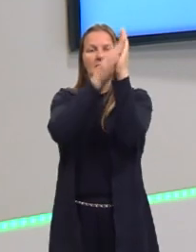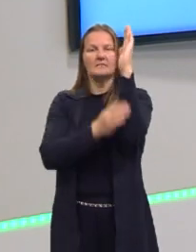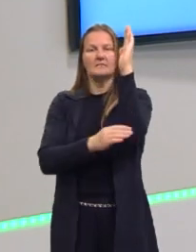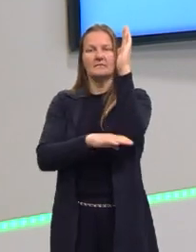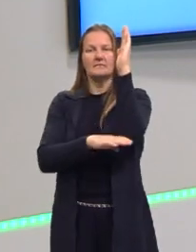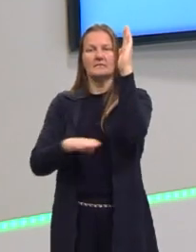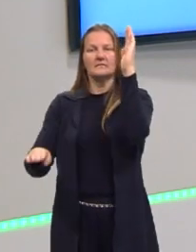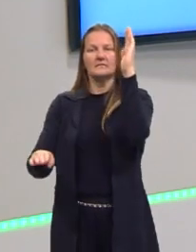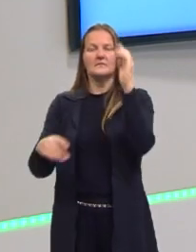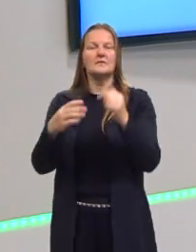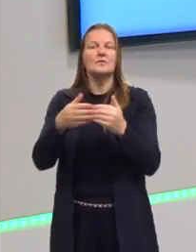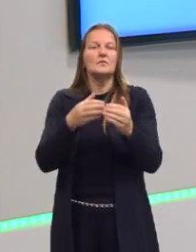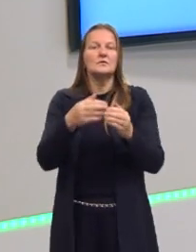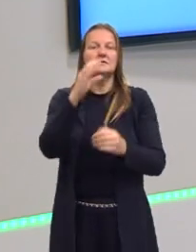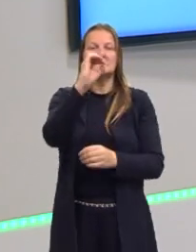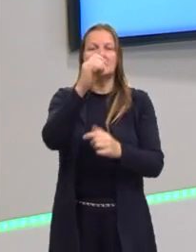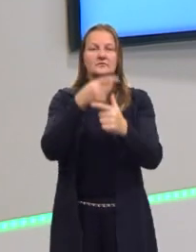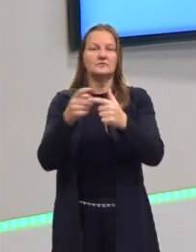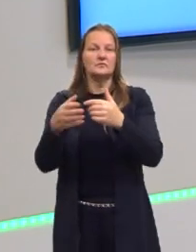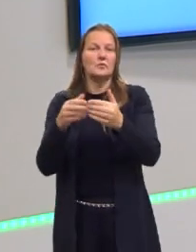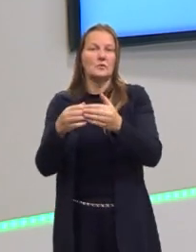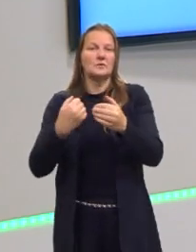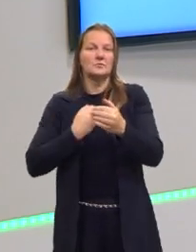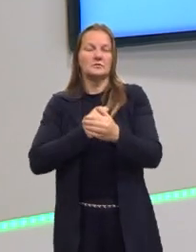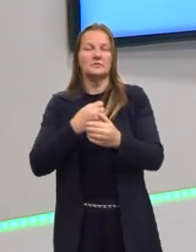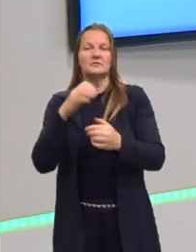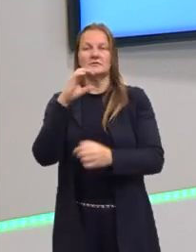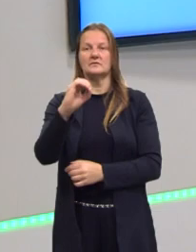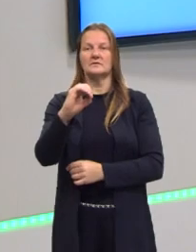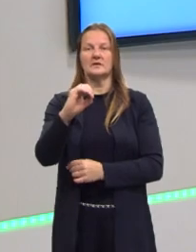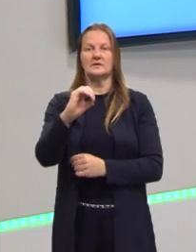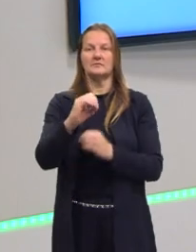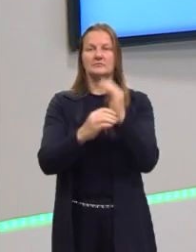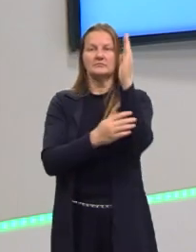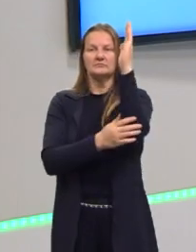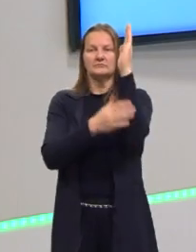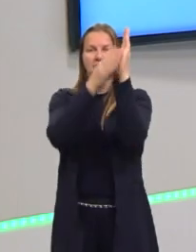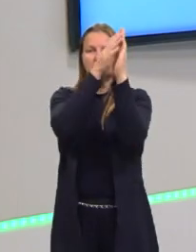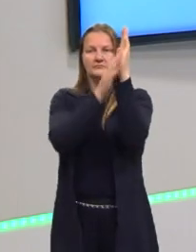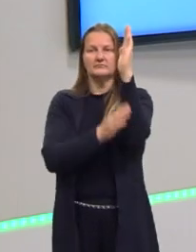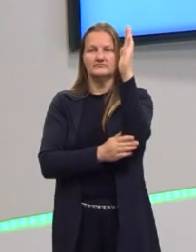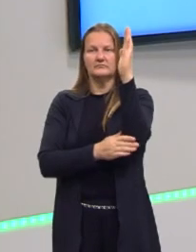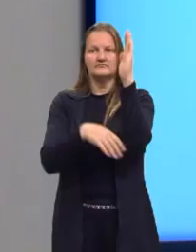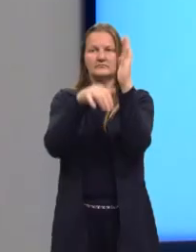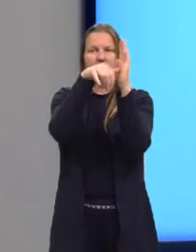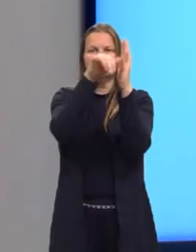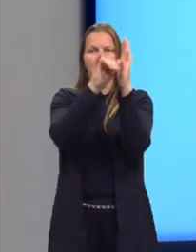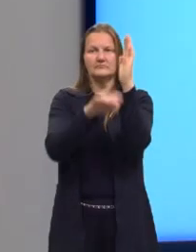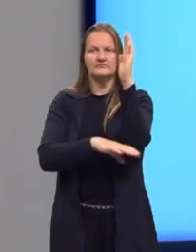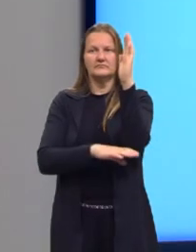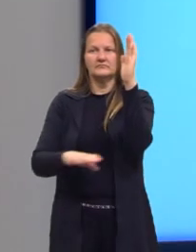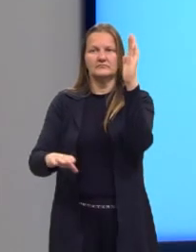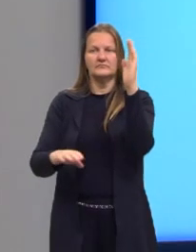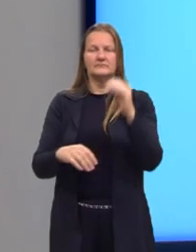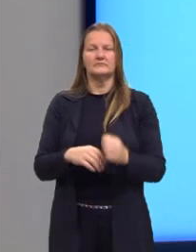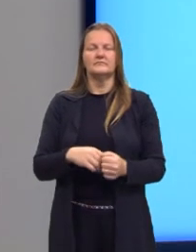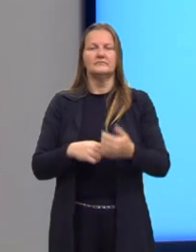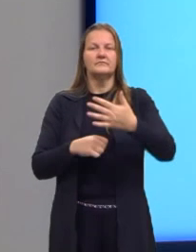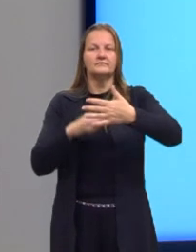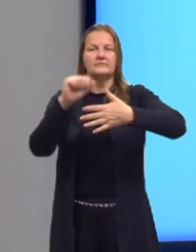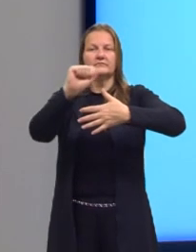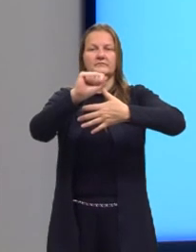independente do valor da constante, X vértice continua sendo zero. Então, lá nas nossas alternativas, nós